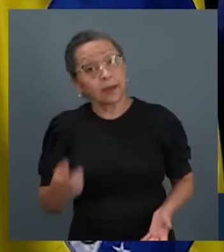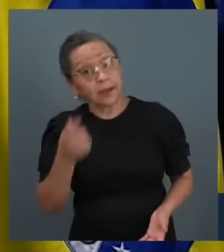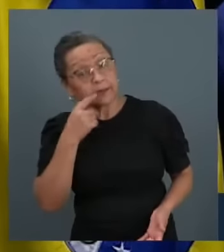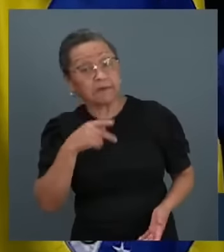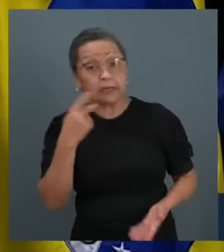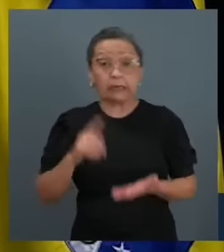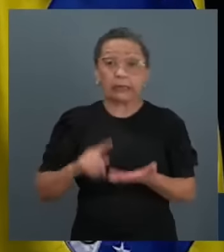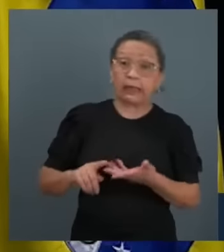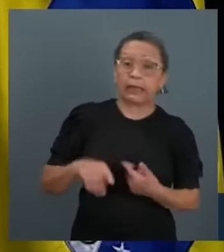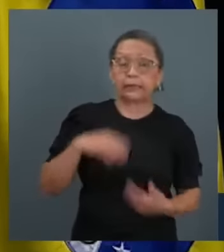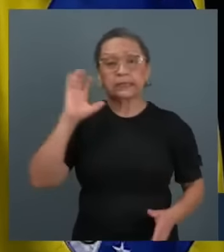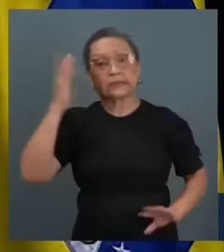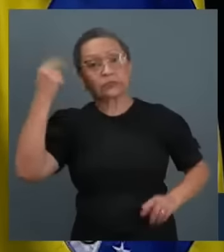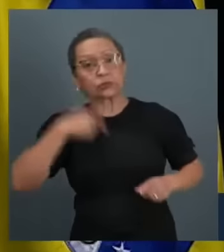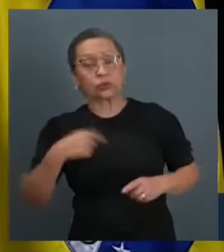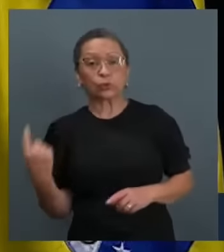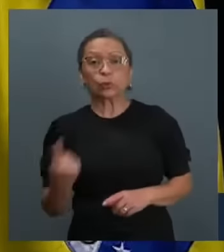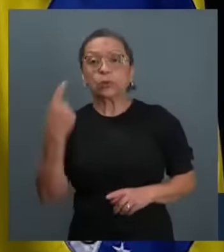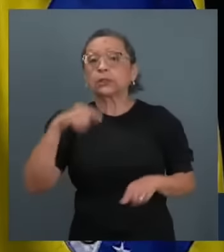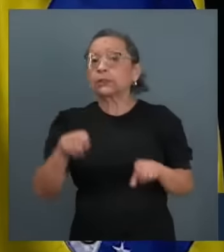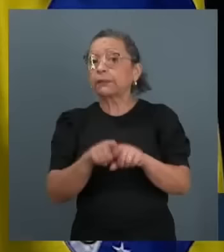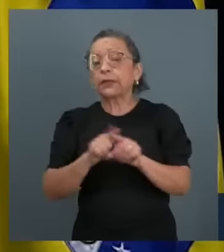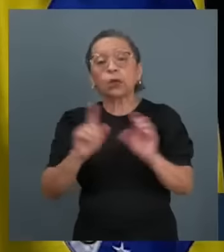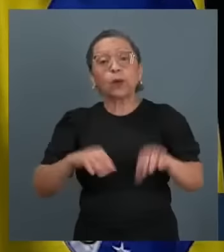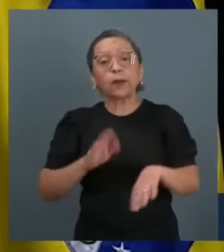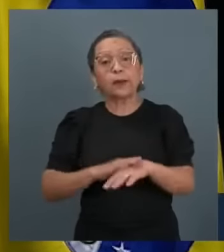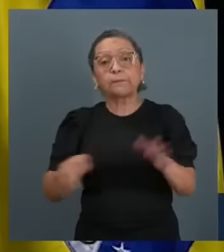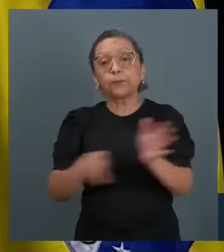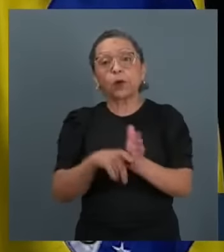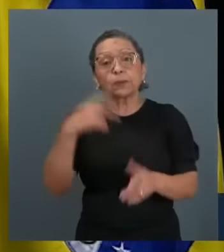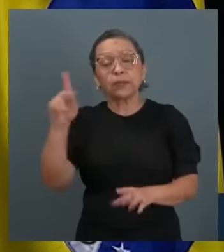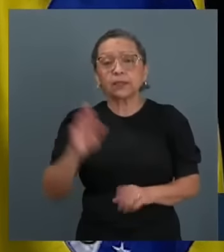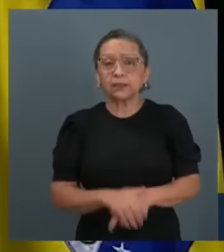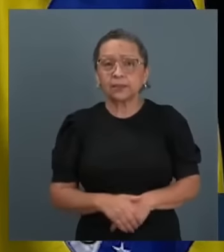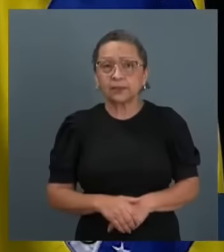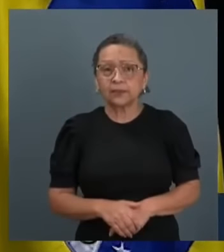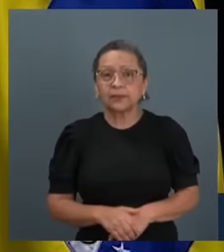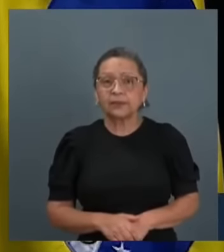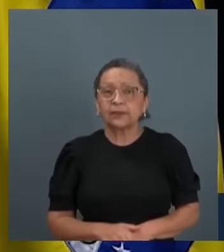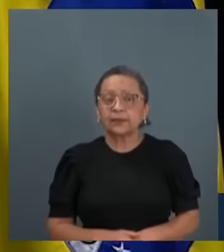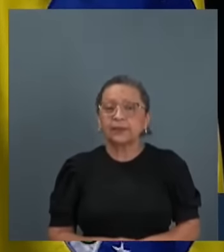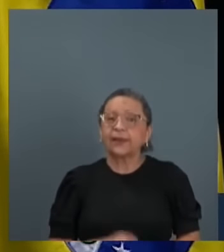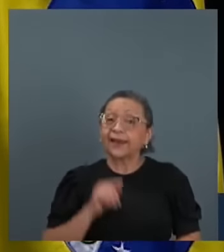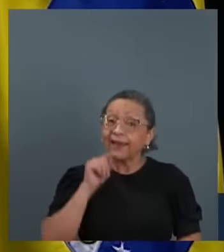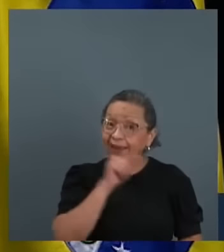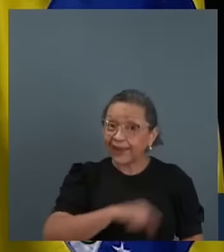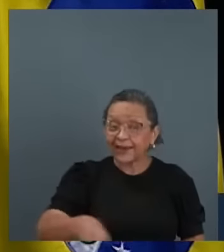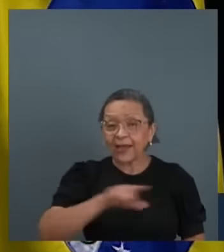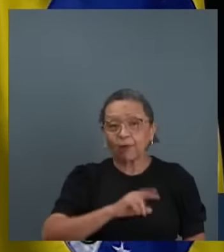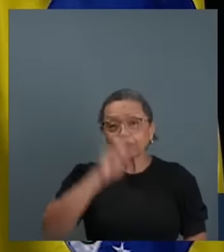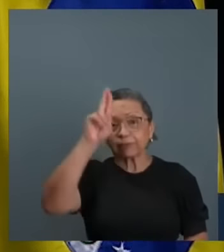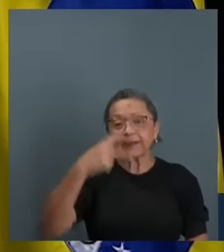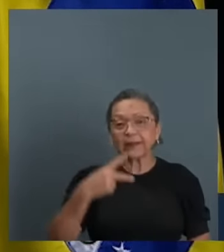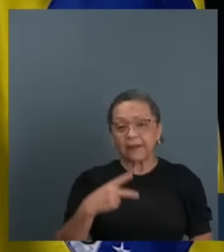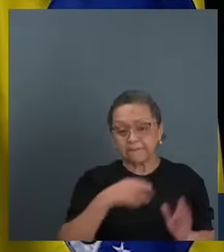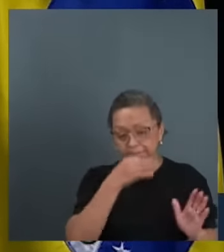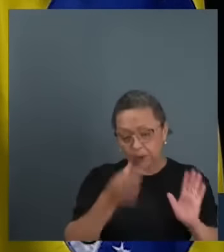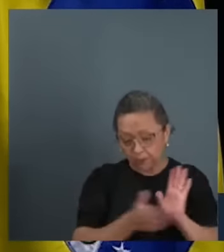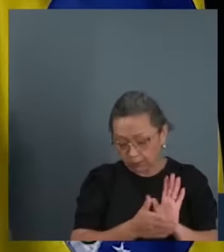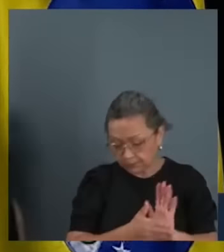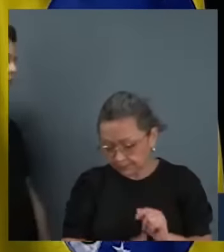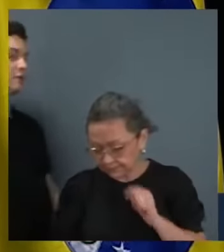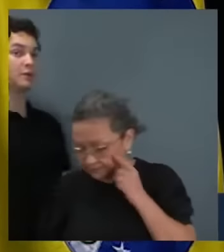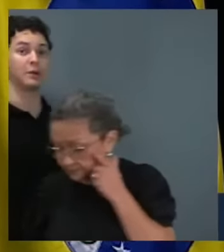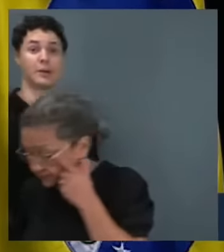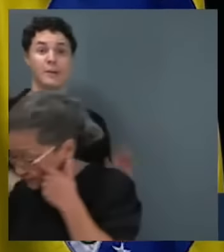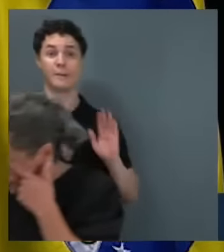decisões monocráticas, que também não foi uma iniciativa dele. Saiu dele. Ele foi o autor da PEC, mas foi por força